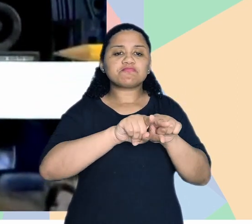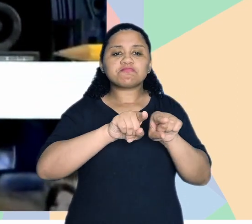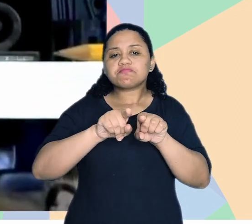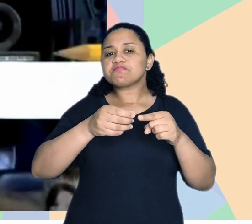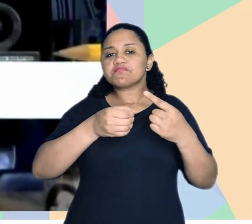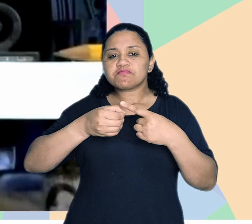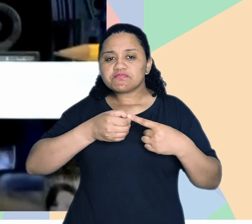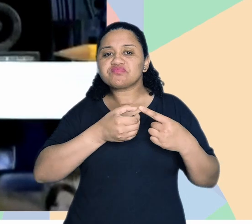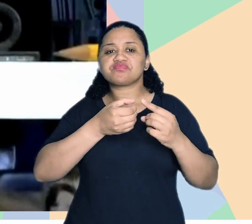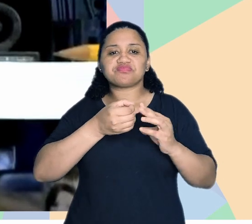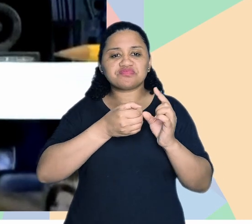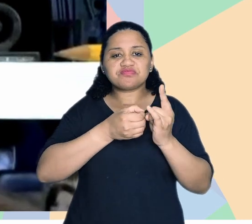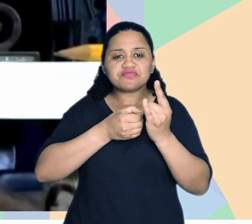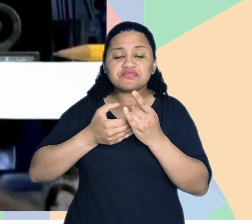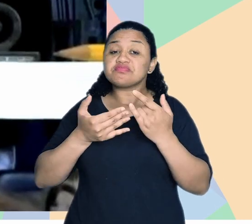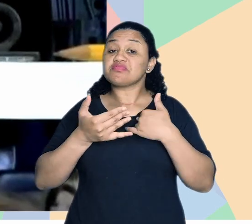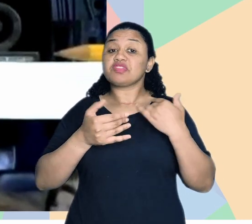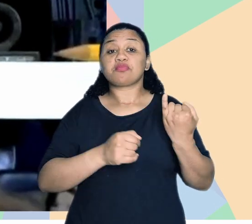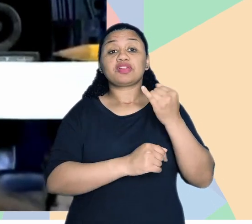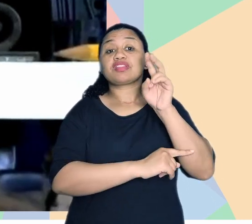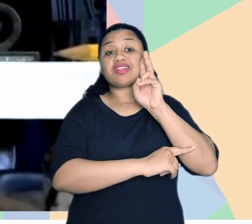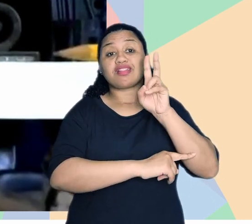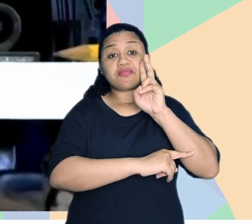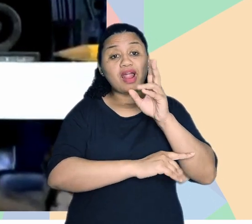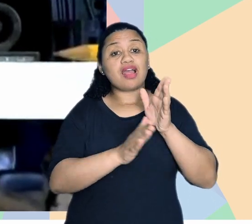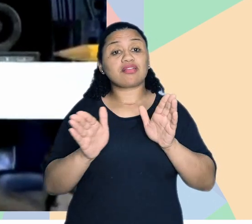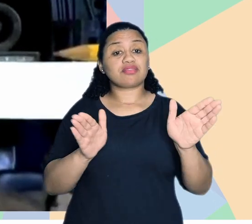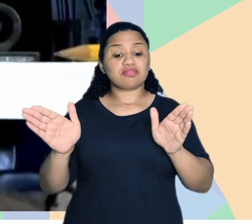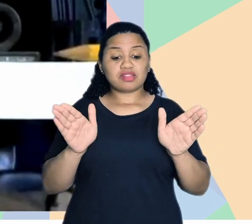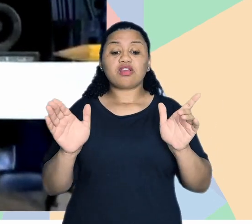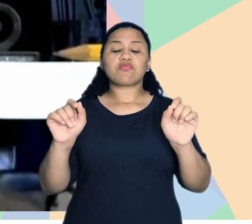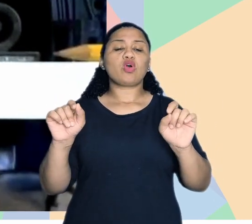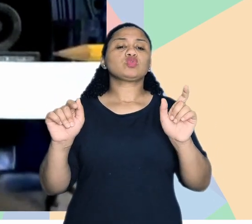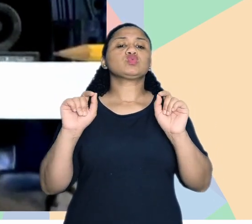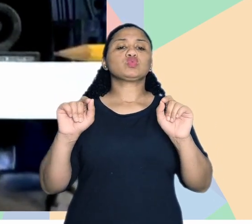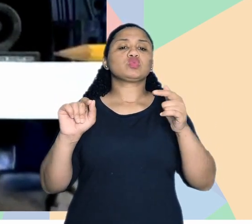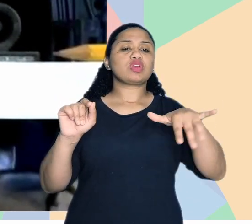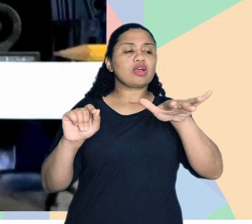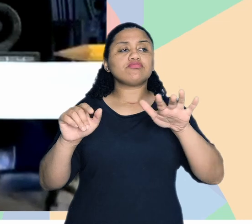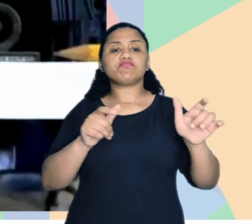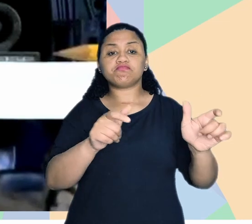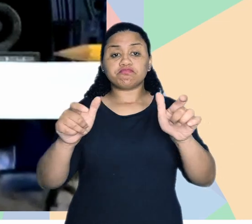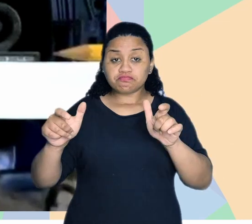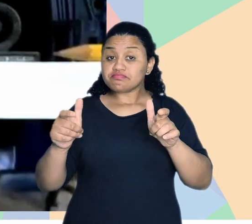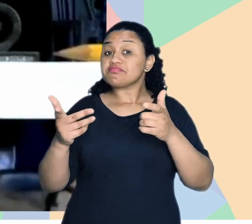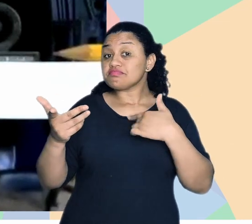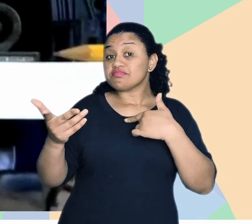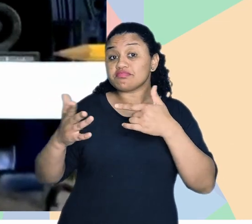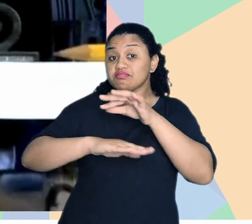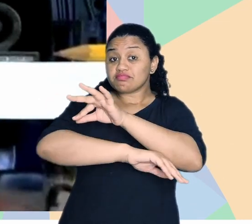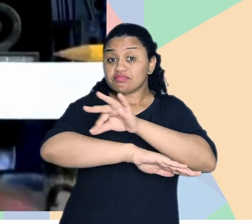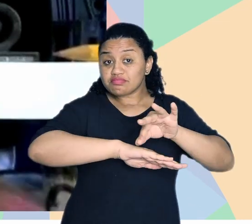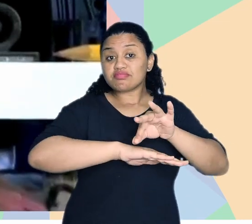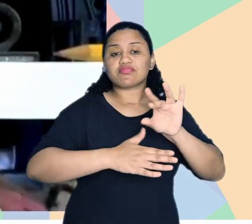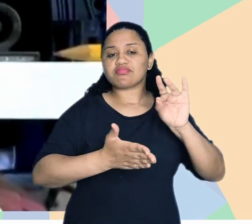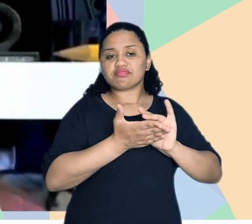E aí, é importante a gente lembrar, né? Que a acessibilidade, ela pode ter essa origem, né? Físico-espacial, realmente arquitetônica, né?